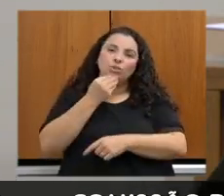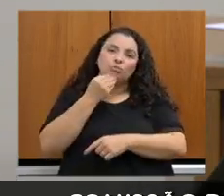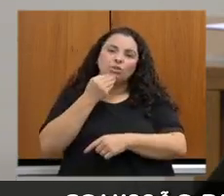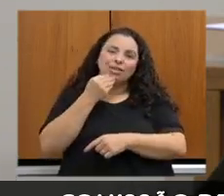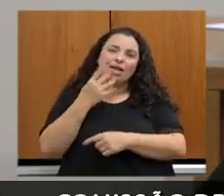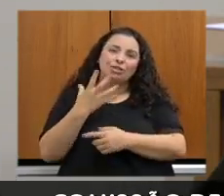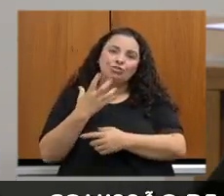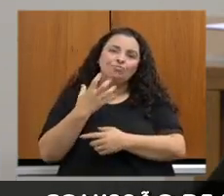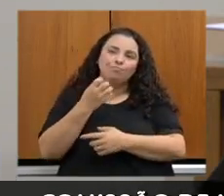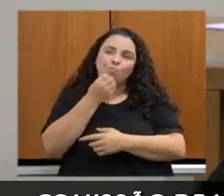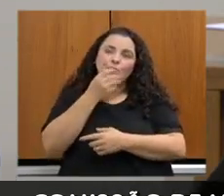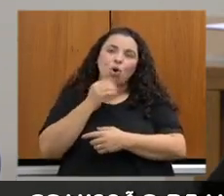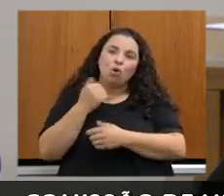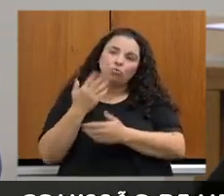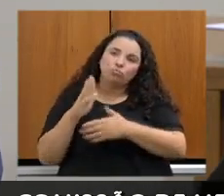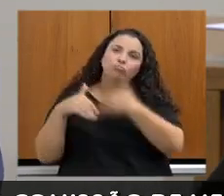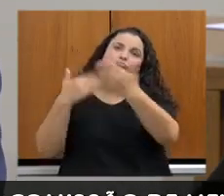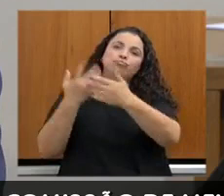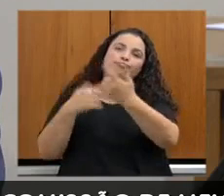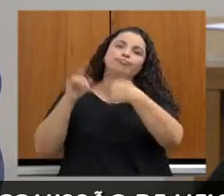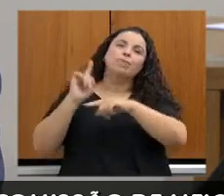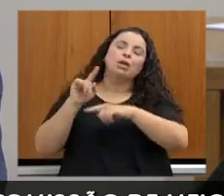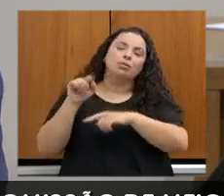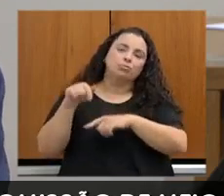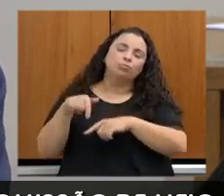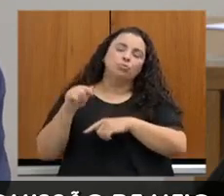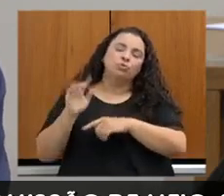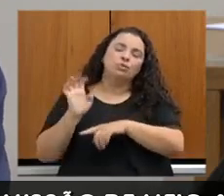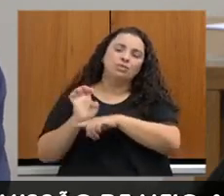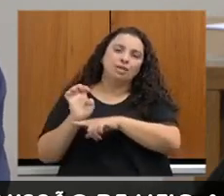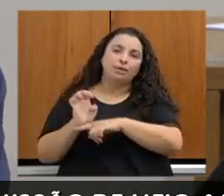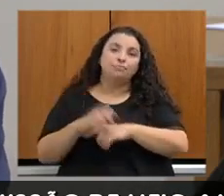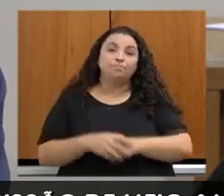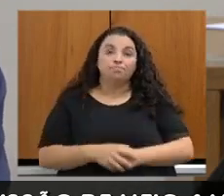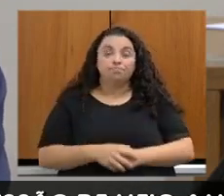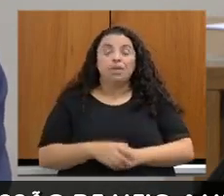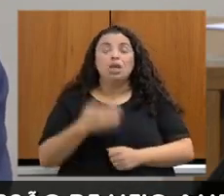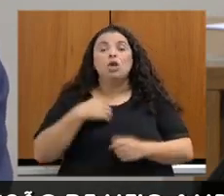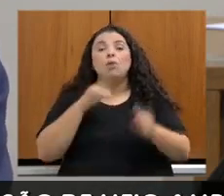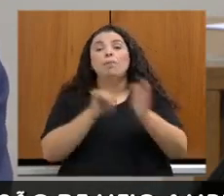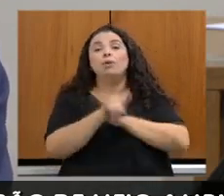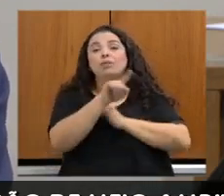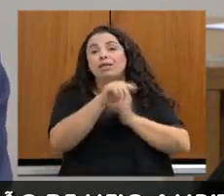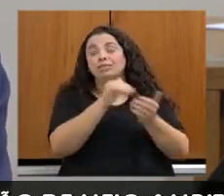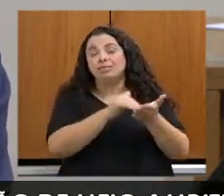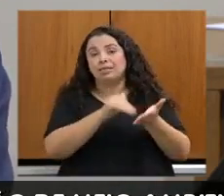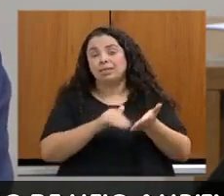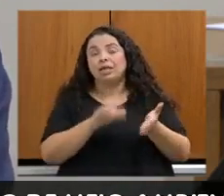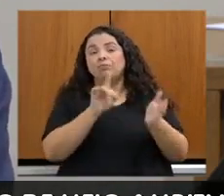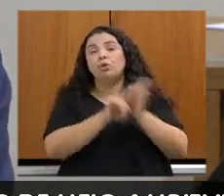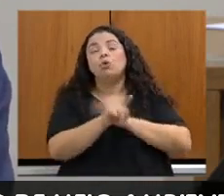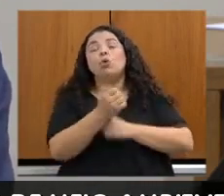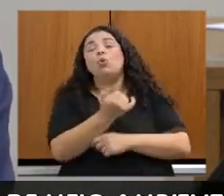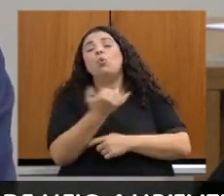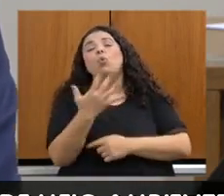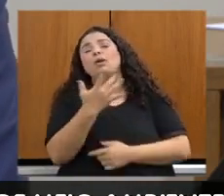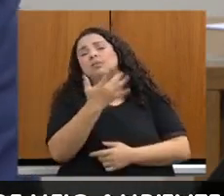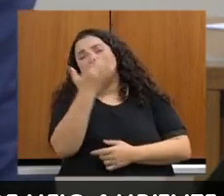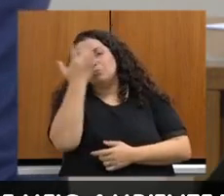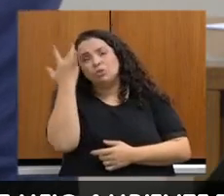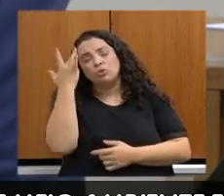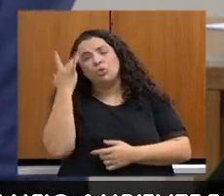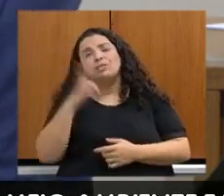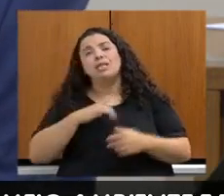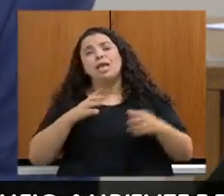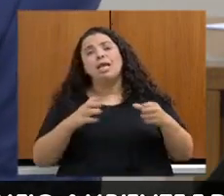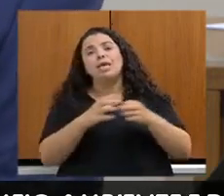registro aqui essas, as minhas colocações. Queria perguntar à secretária, quantas pessoas que estão na equipe do